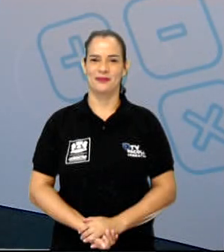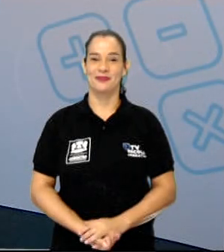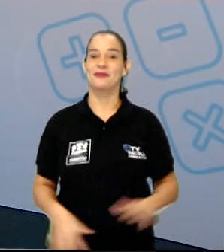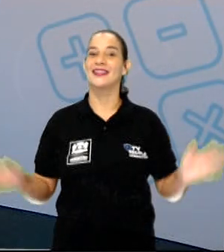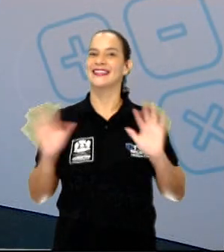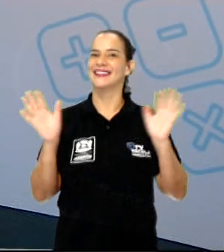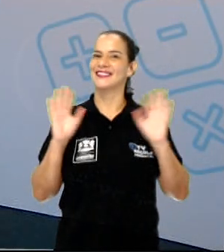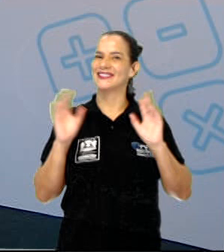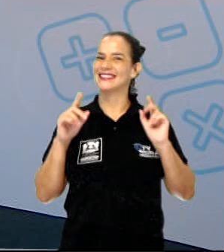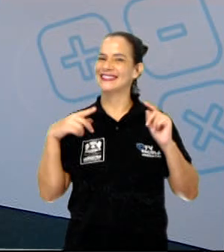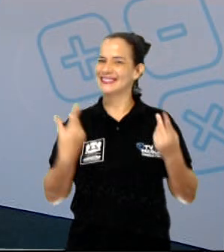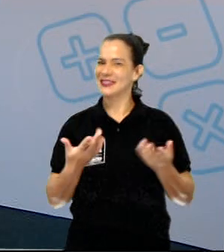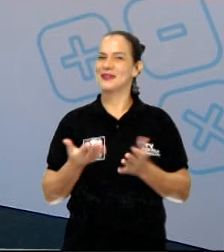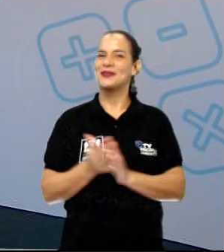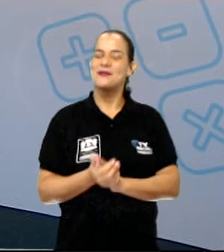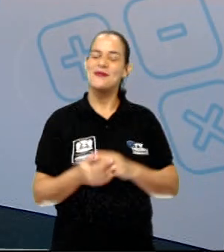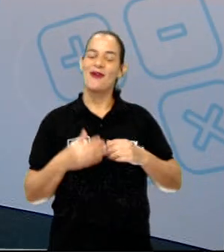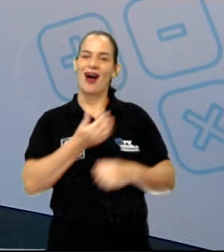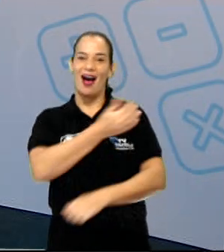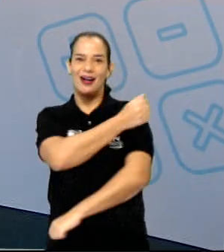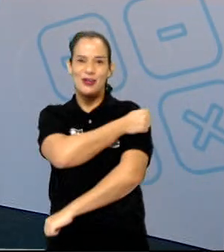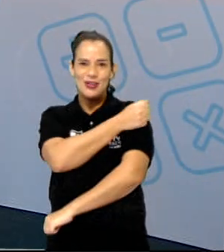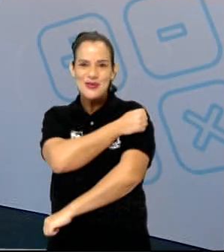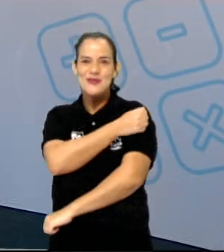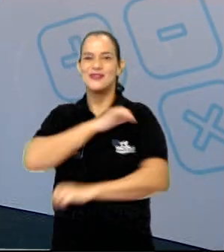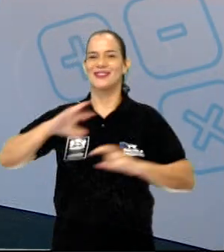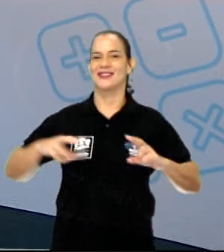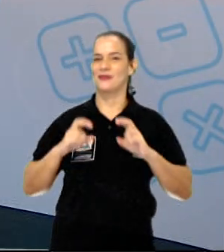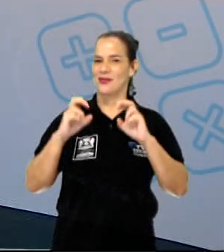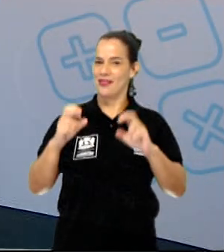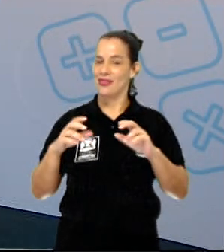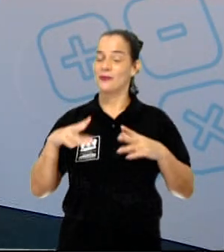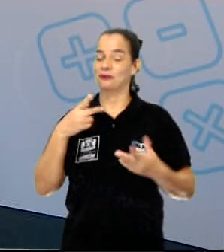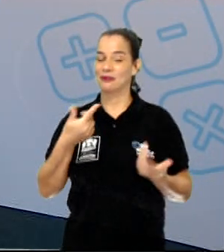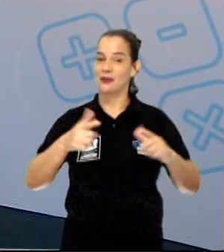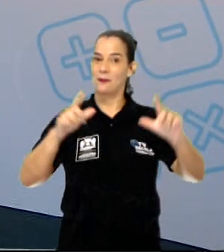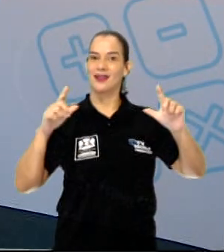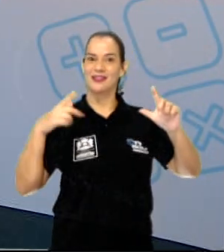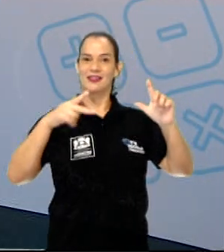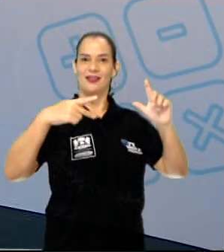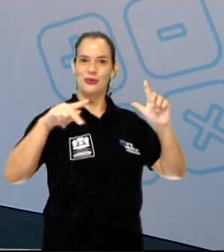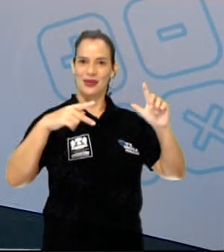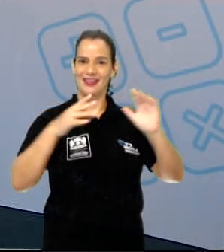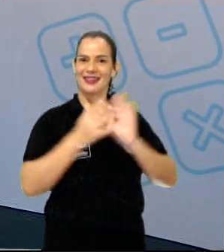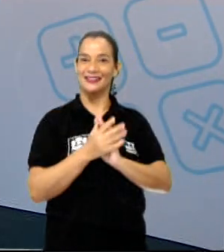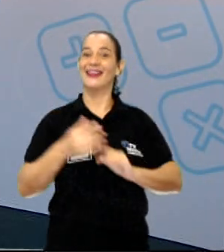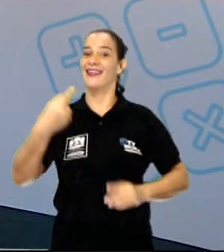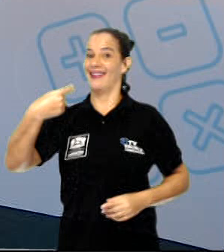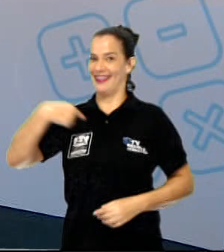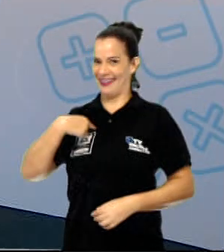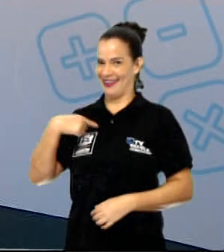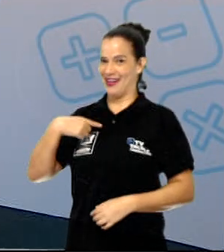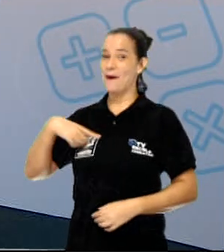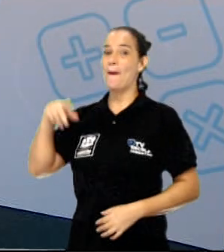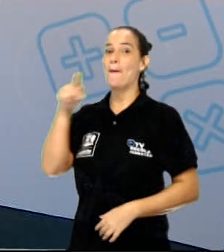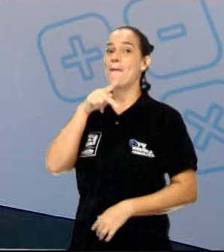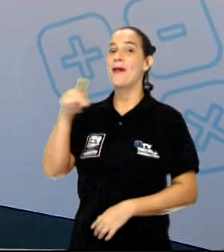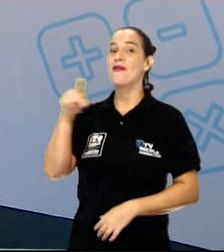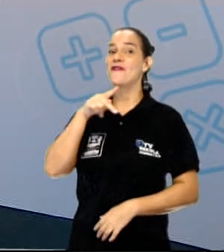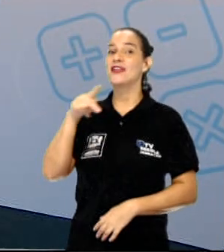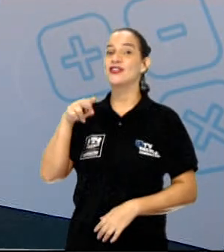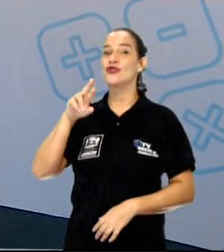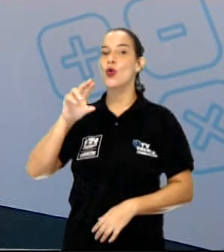Alô você, meu querido aluno de Jaboatão! Olha quem tá aparecendo aí na tua telinha! Sou eu, o professor